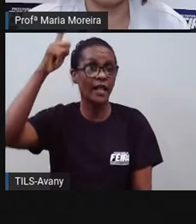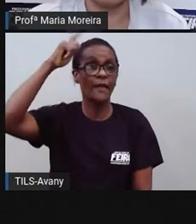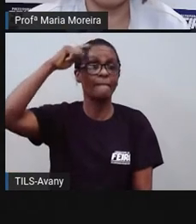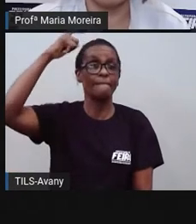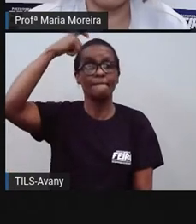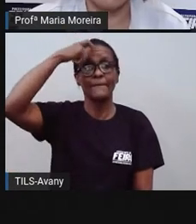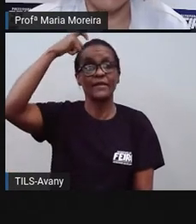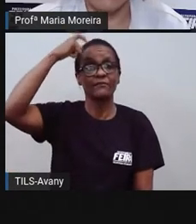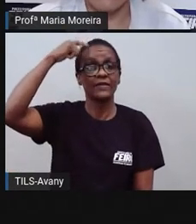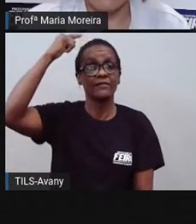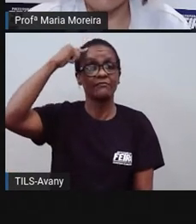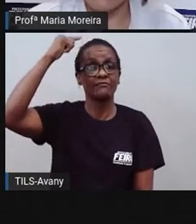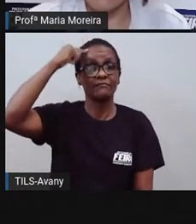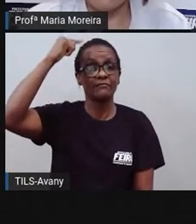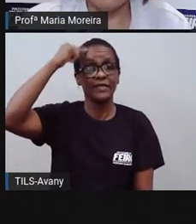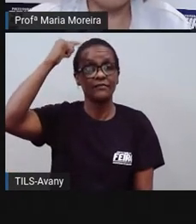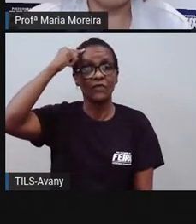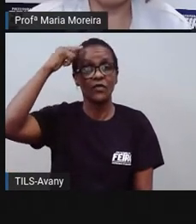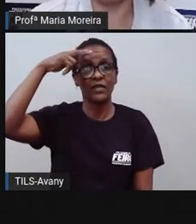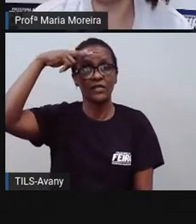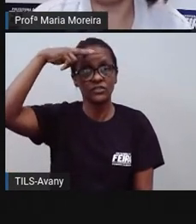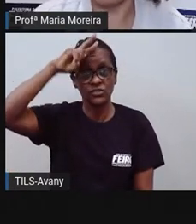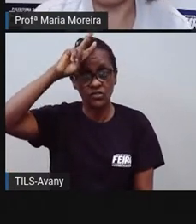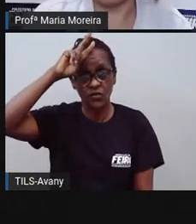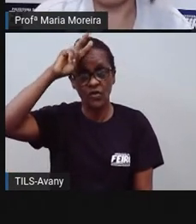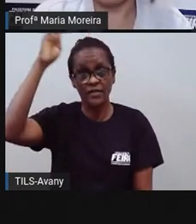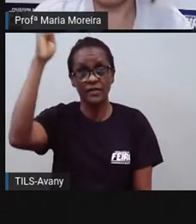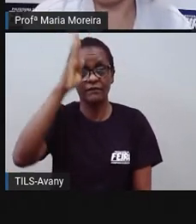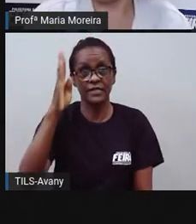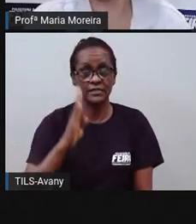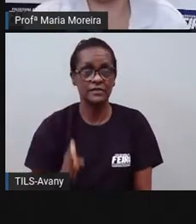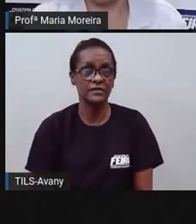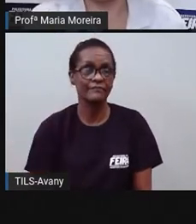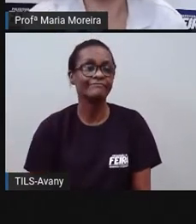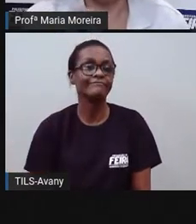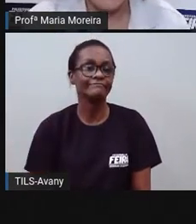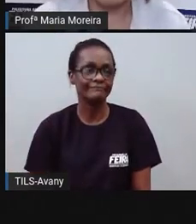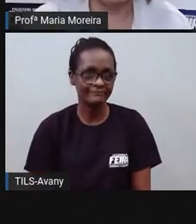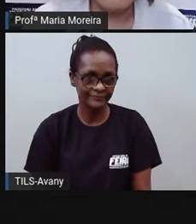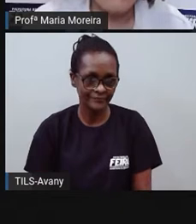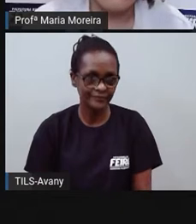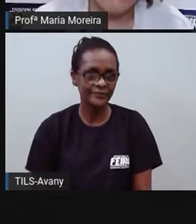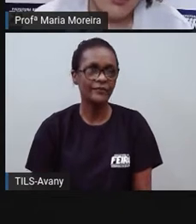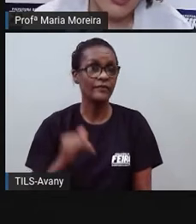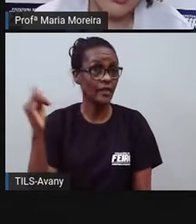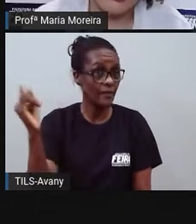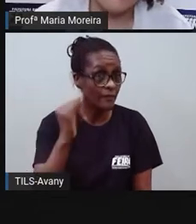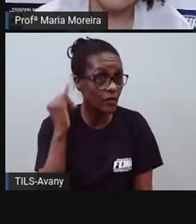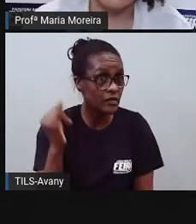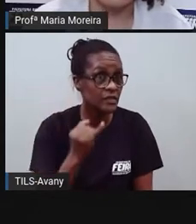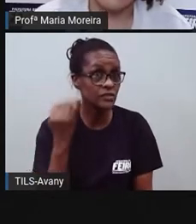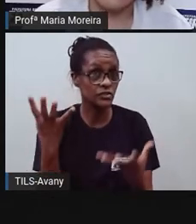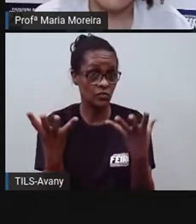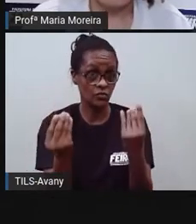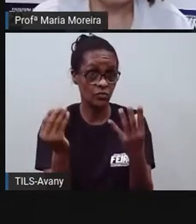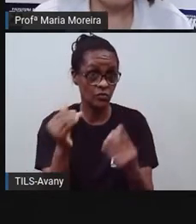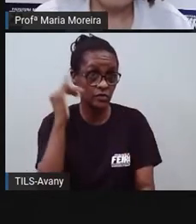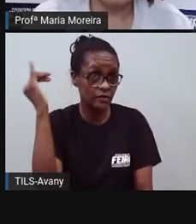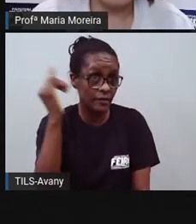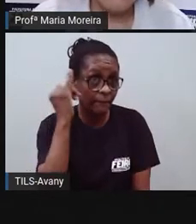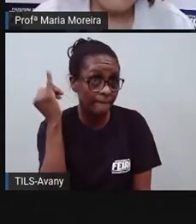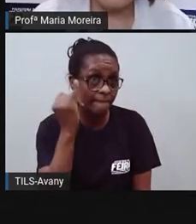história brasileira, né? Então, a gente não vai, ah, não é importante, é muito importante, tá, gente?